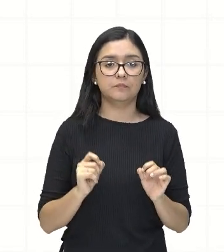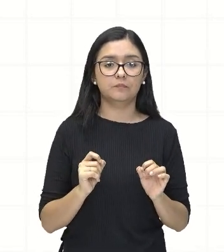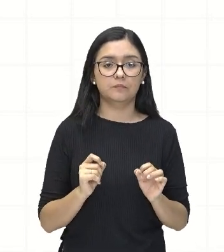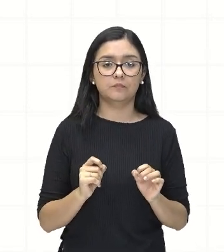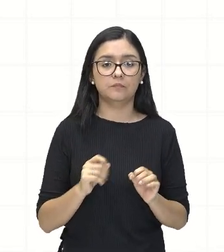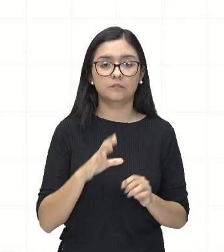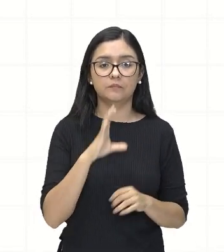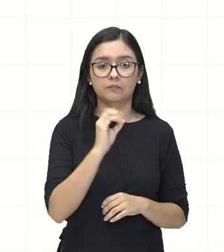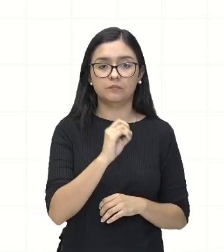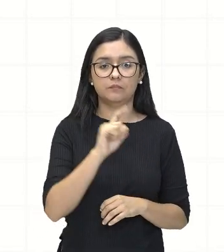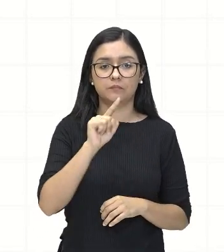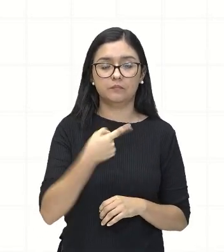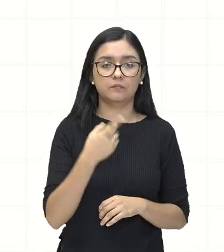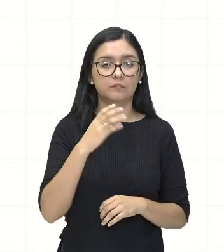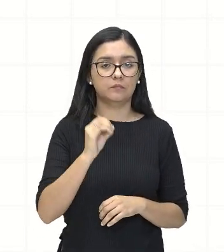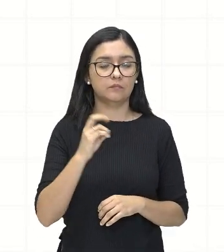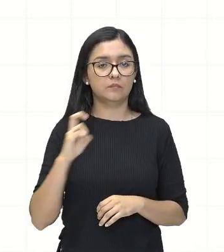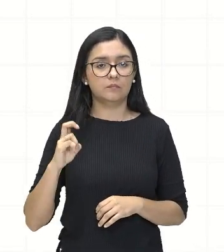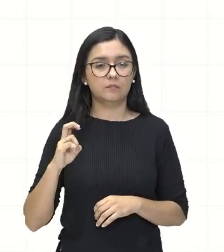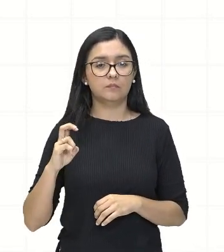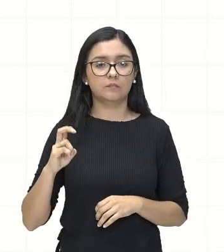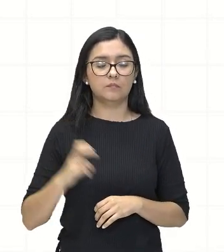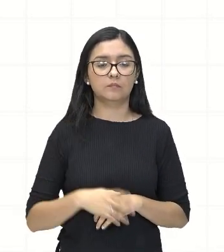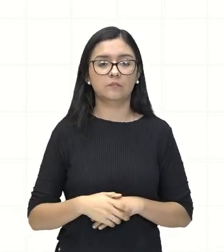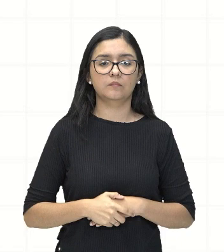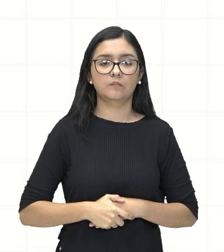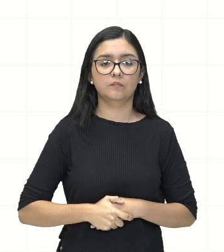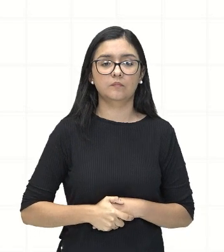0,05, né,